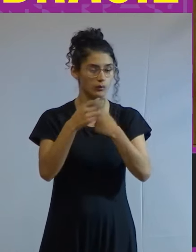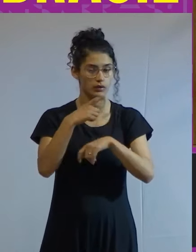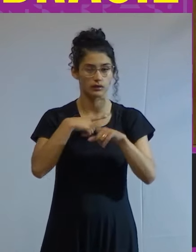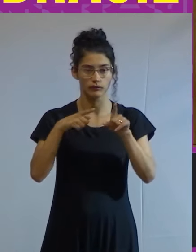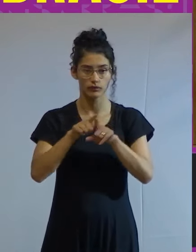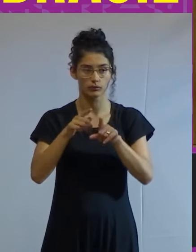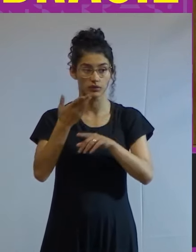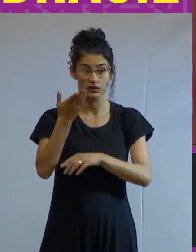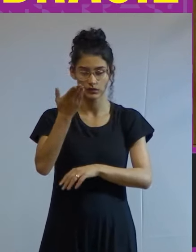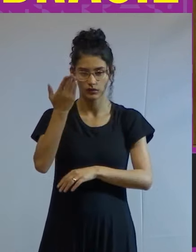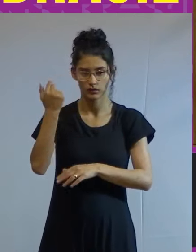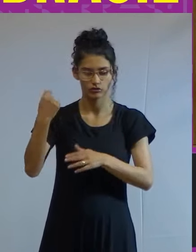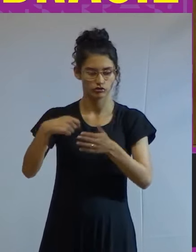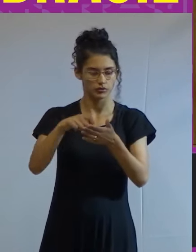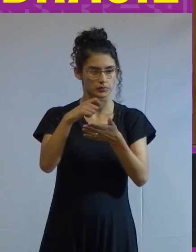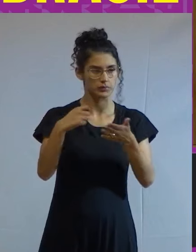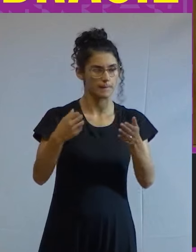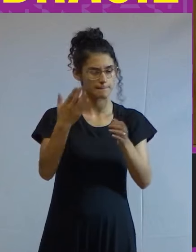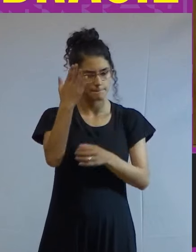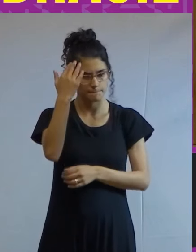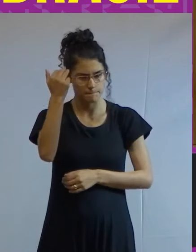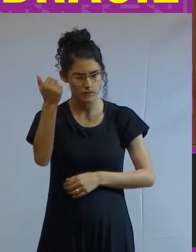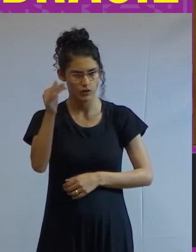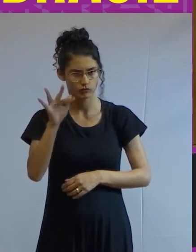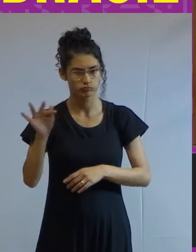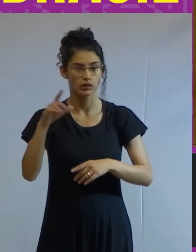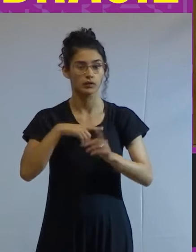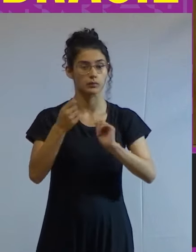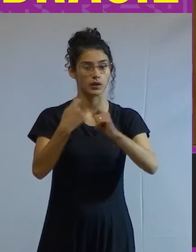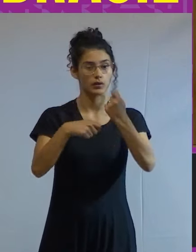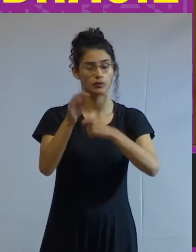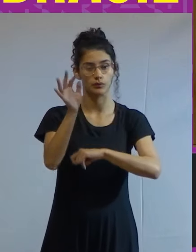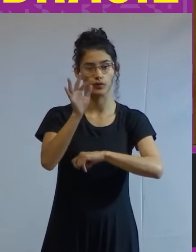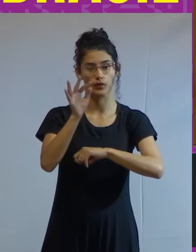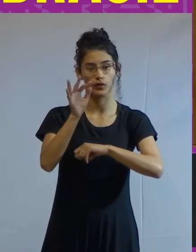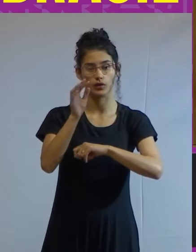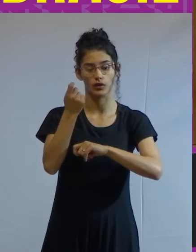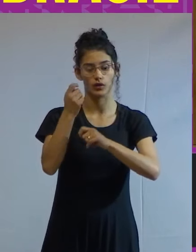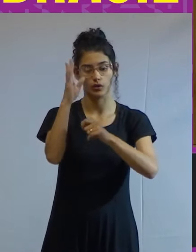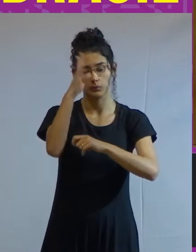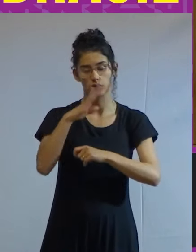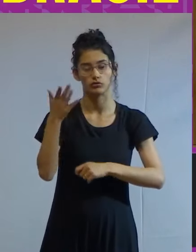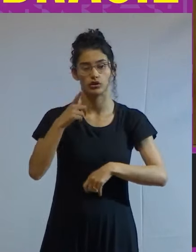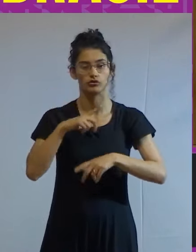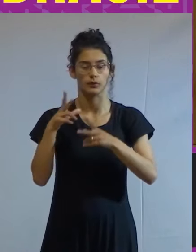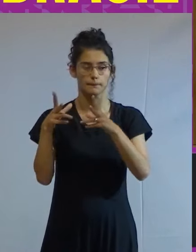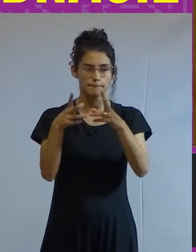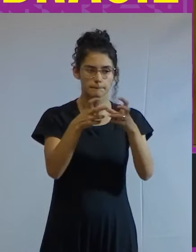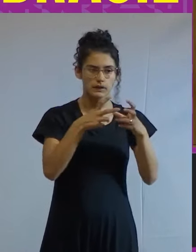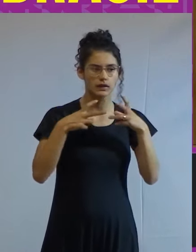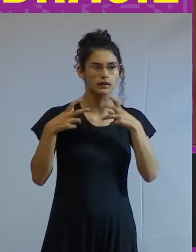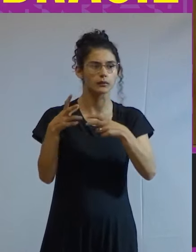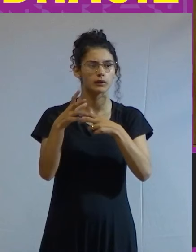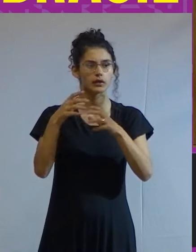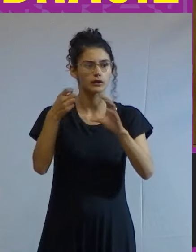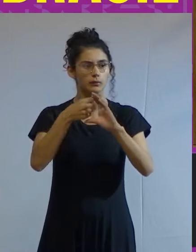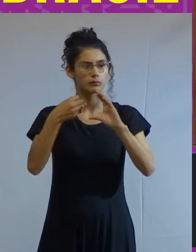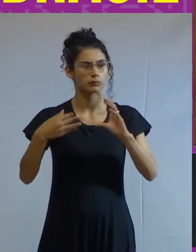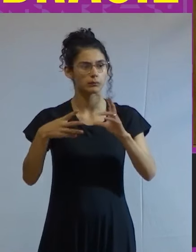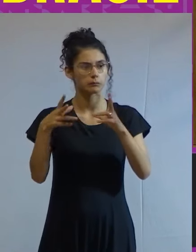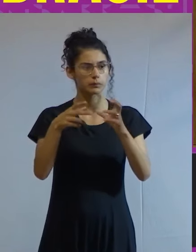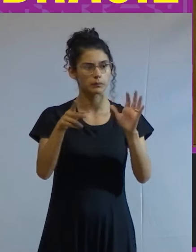mesmo antes de escrever o seu famoso formação econômica do Brasil, já tinha percebido o caráter